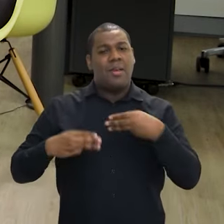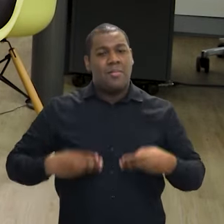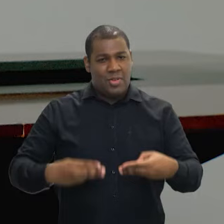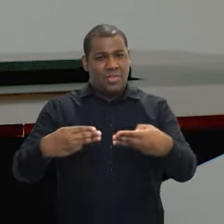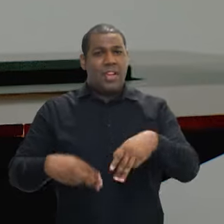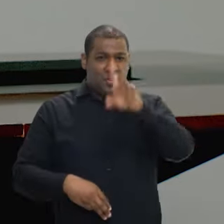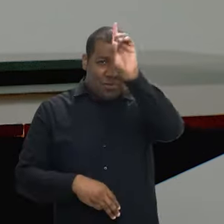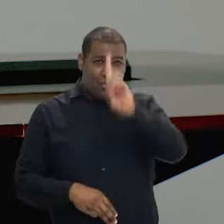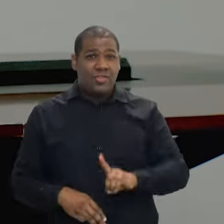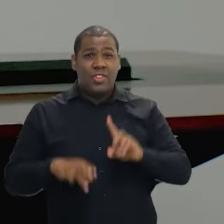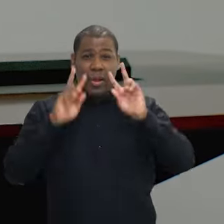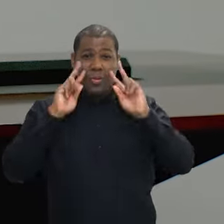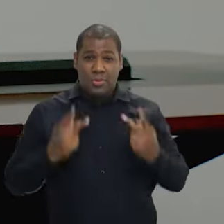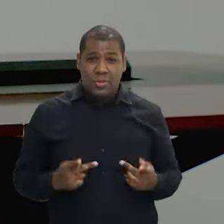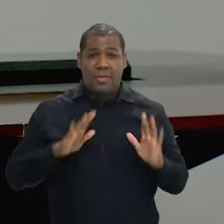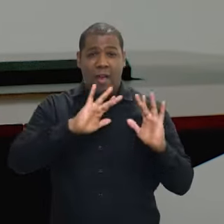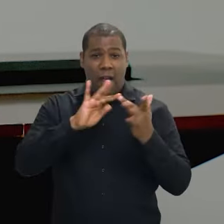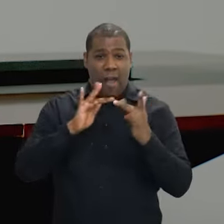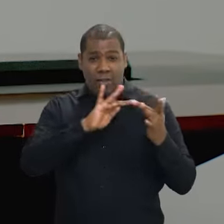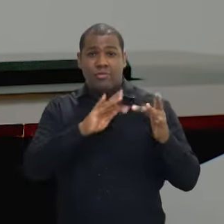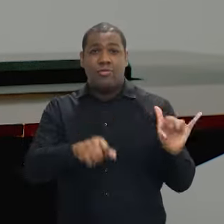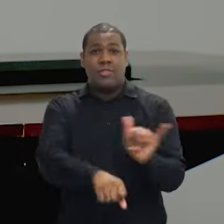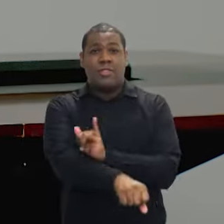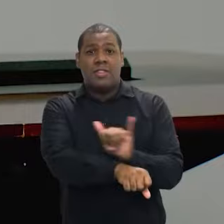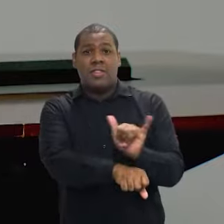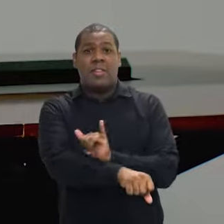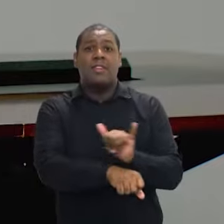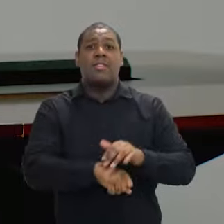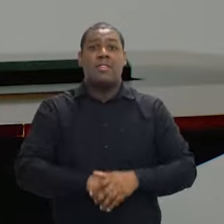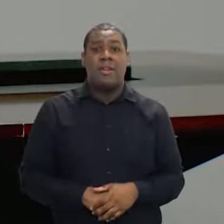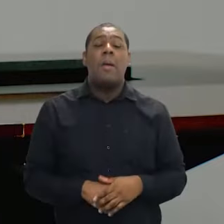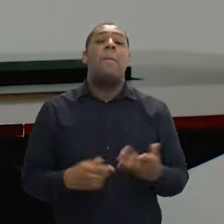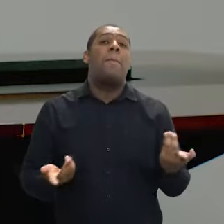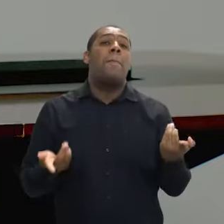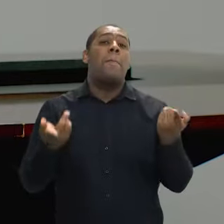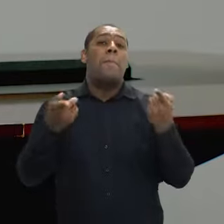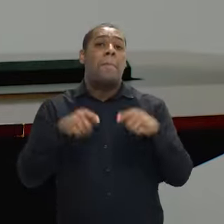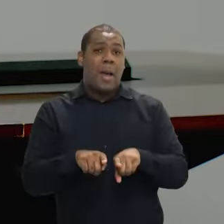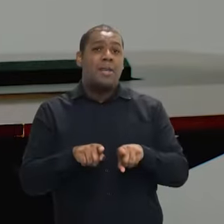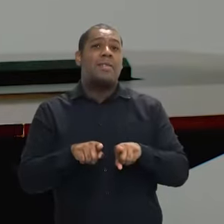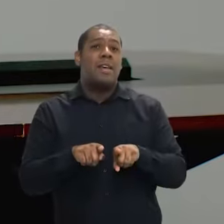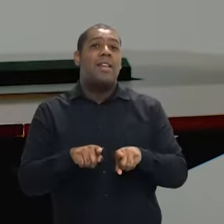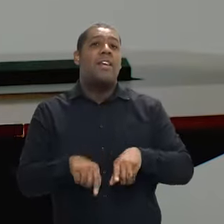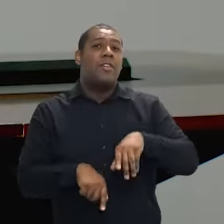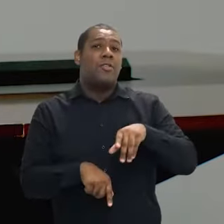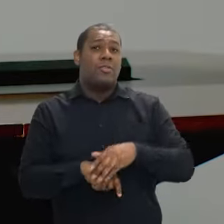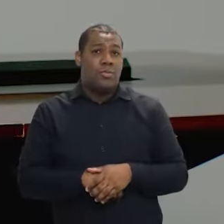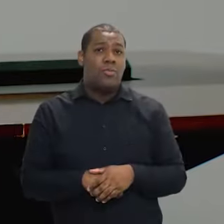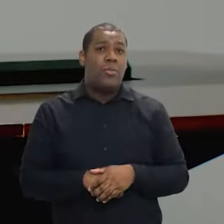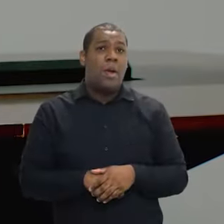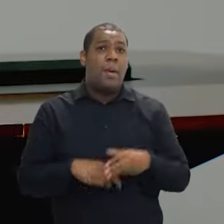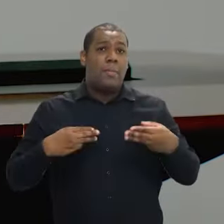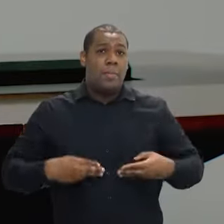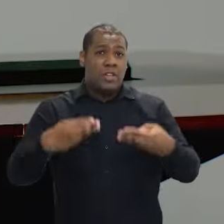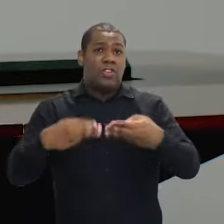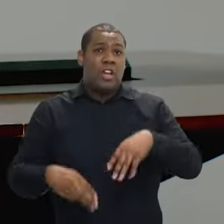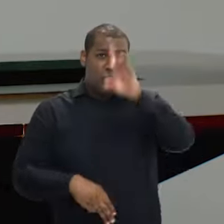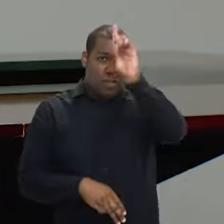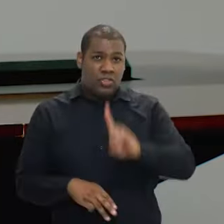dos Direitos Humanos é esse grande ministério também articulador da agenda internacional de direitos humanos. Nós